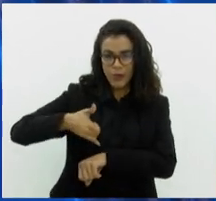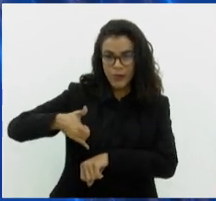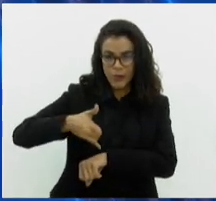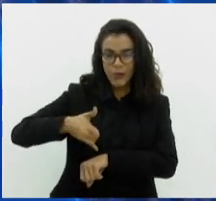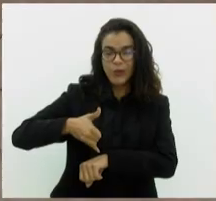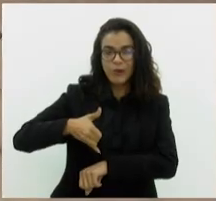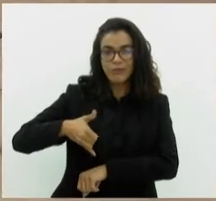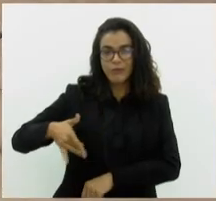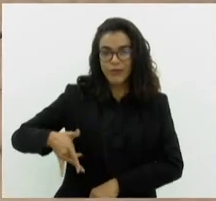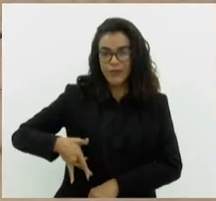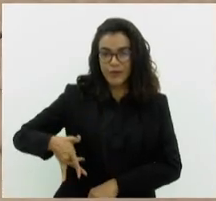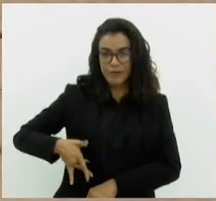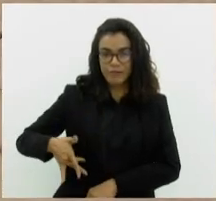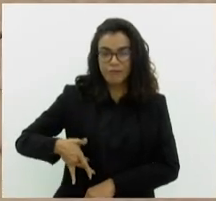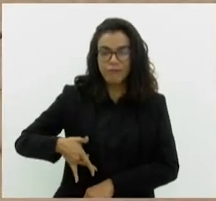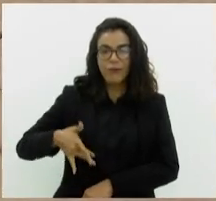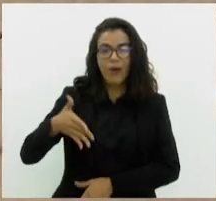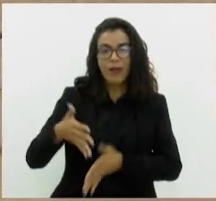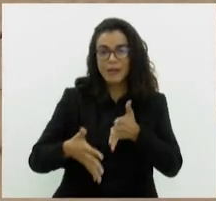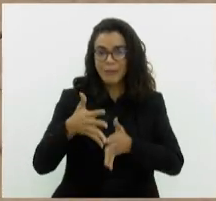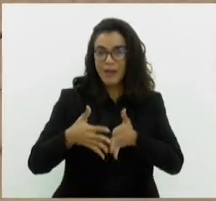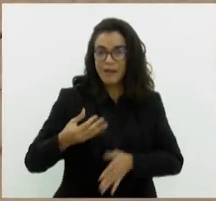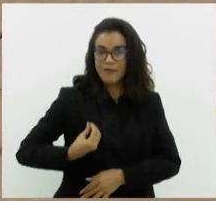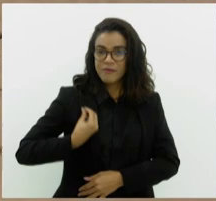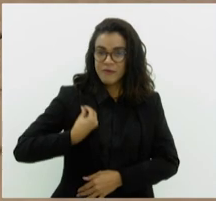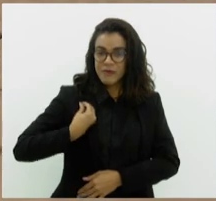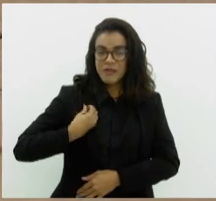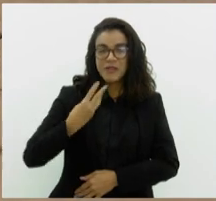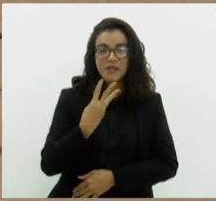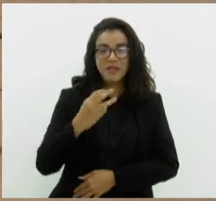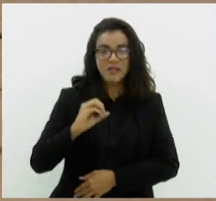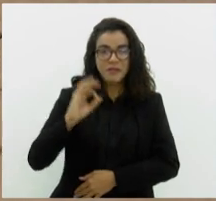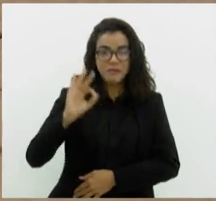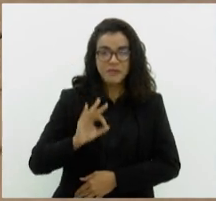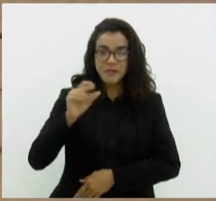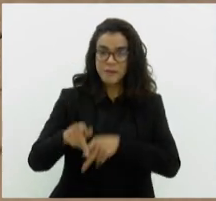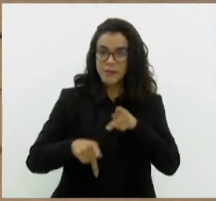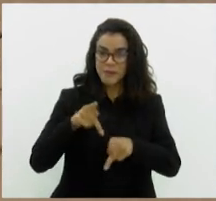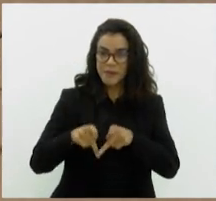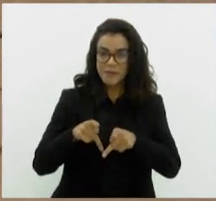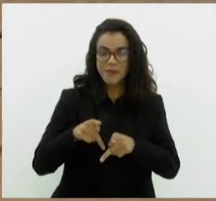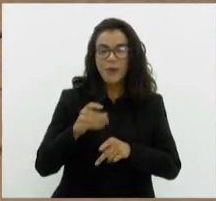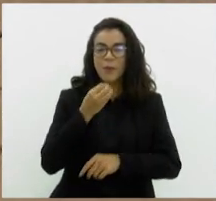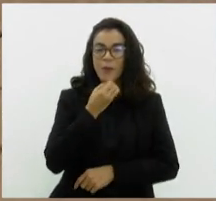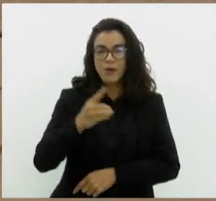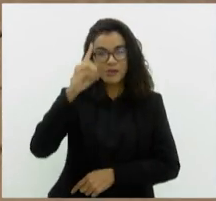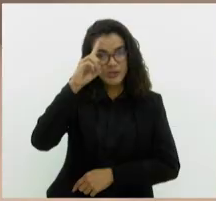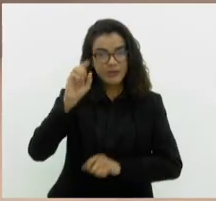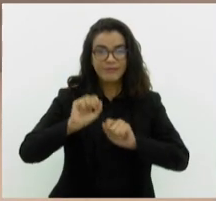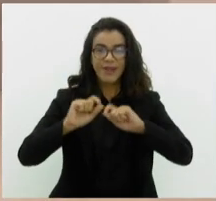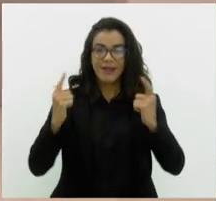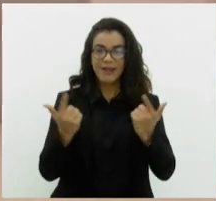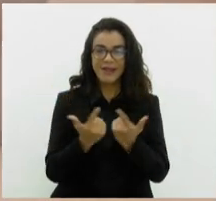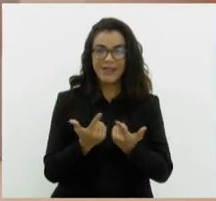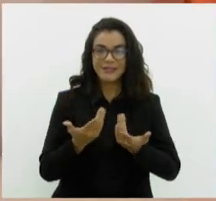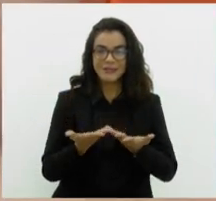gordura no fígado, afeta 30% da população brasileira. O Bom Dia Alerje começa agora.